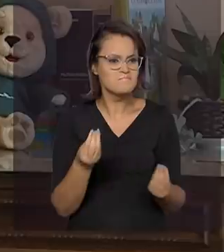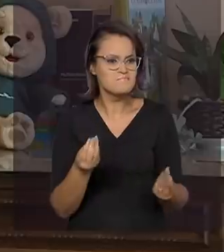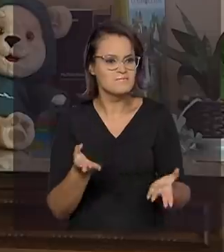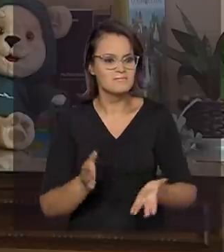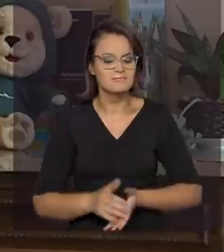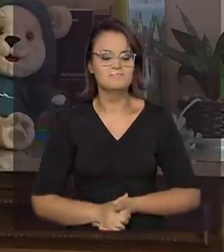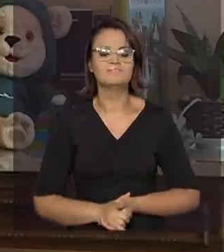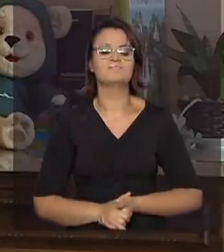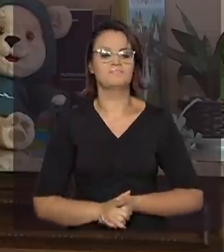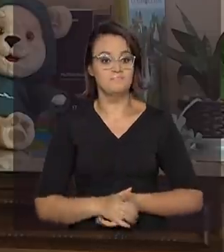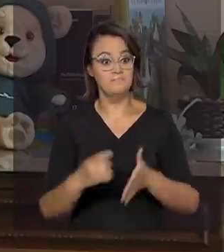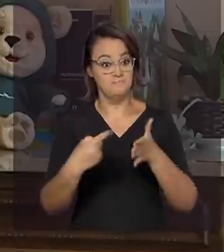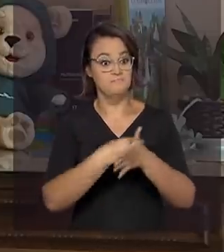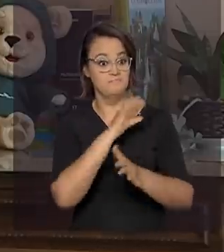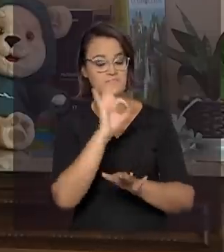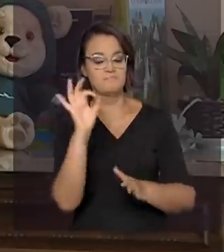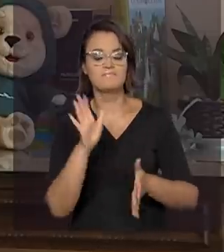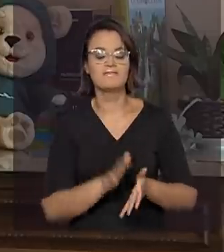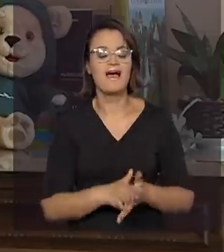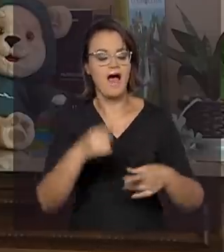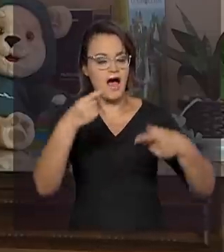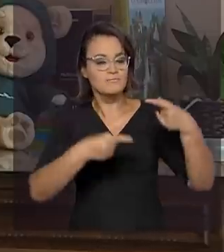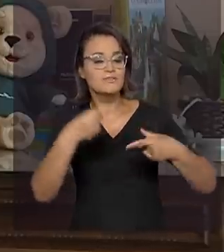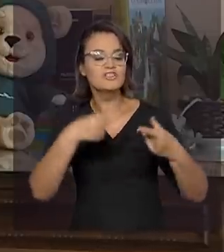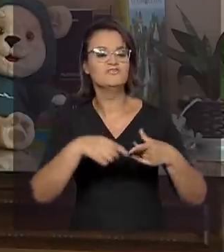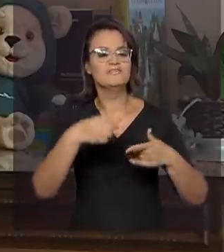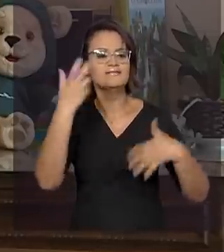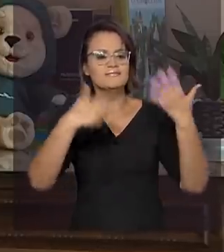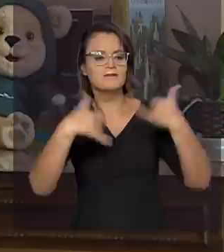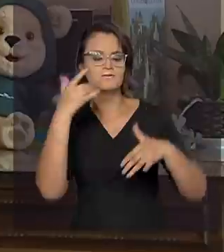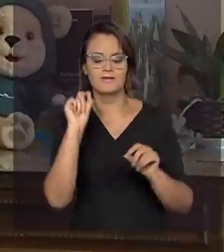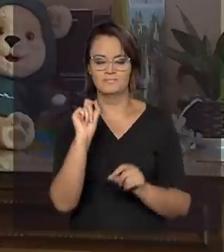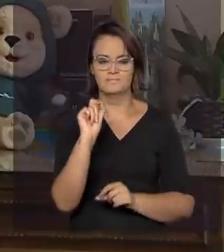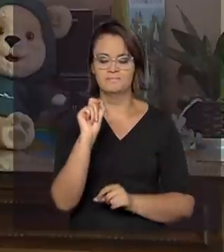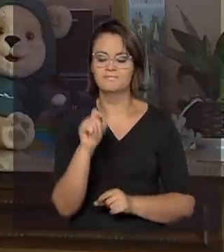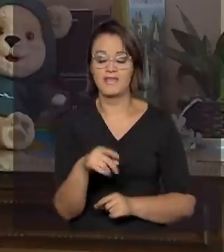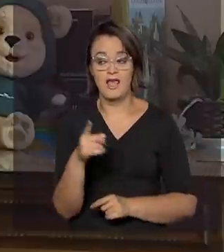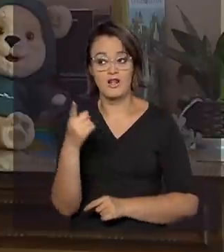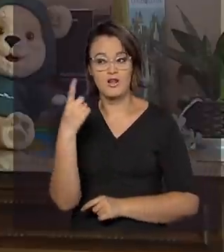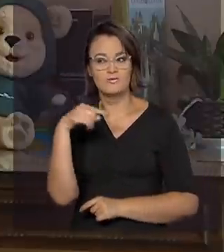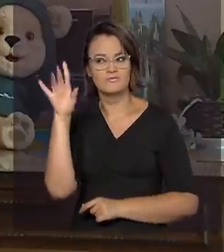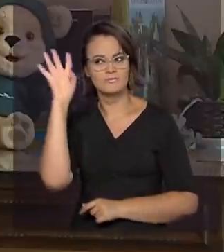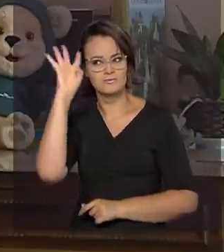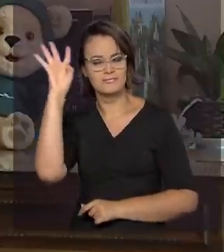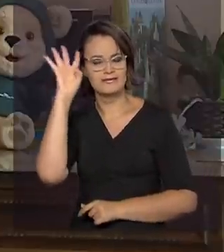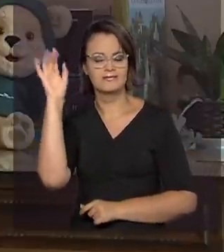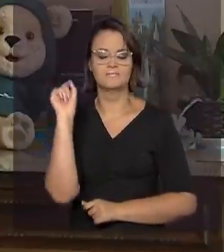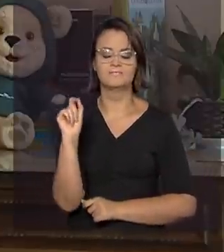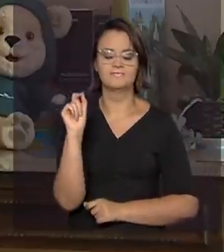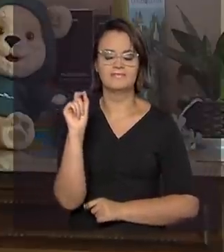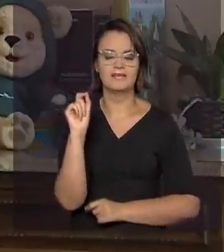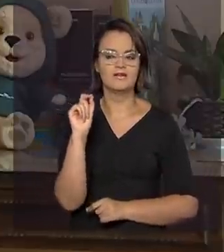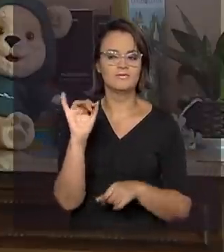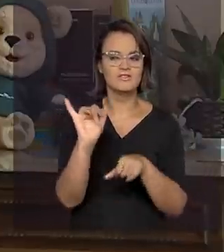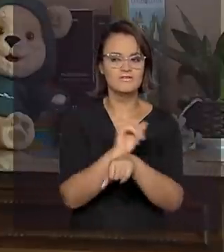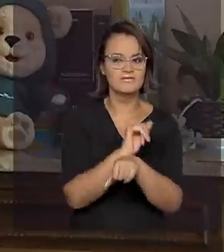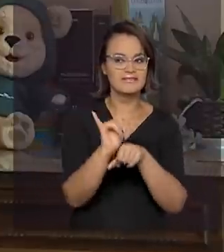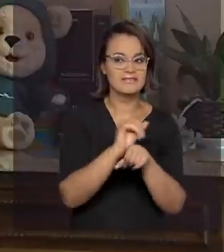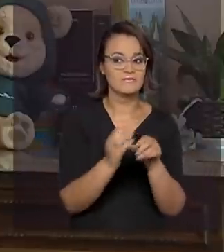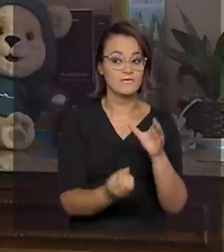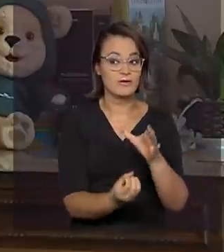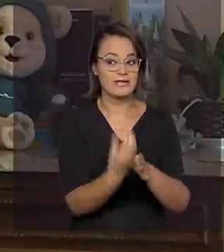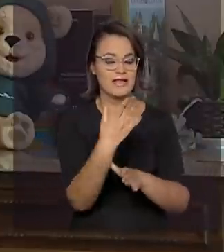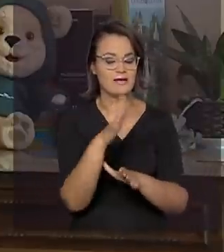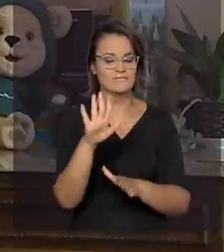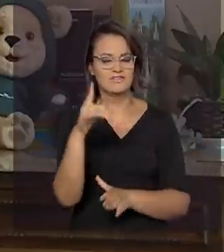Excelente pergunta. A política destaca que levaremos em consideração na elaboração de ações